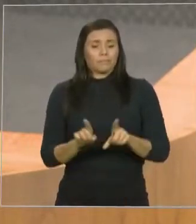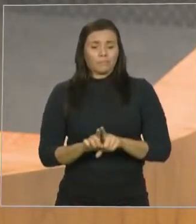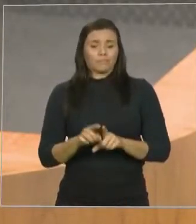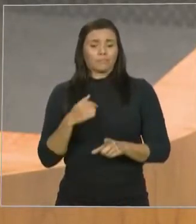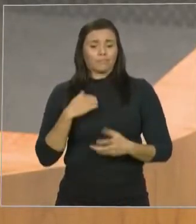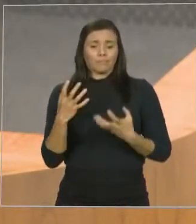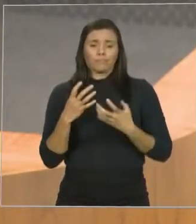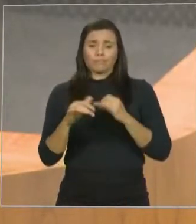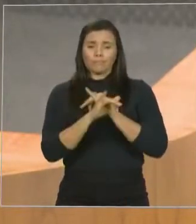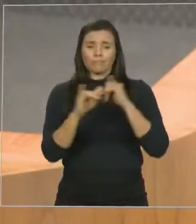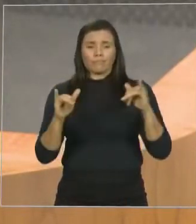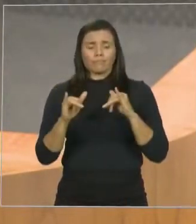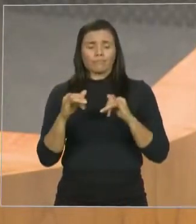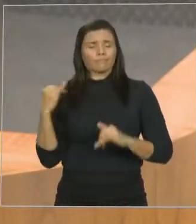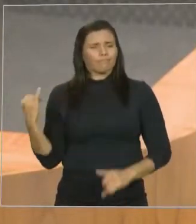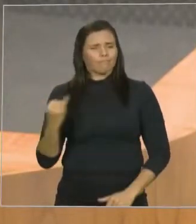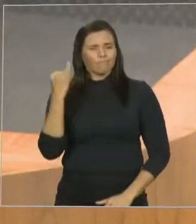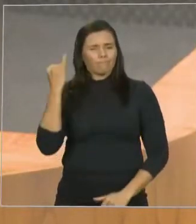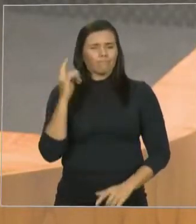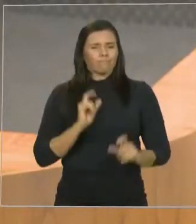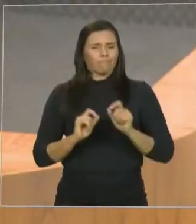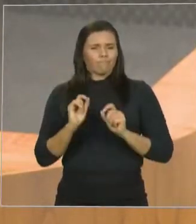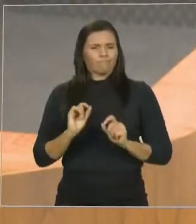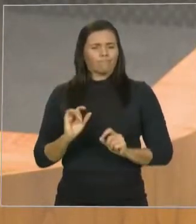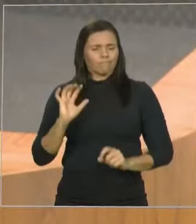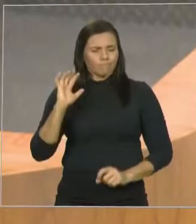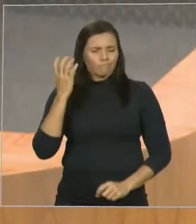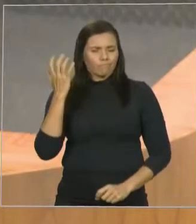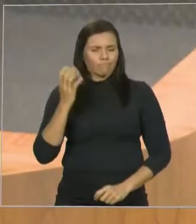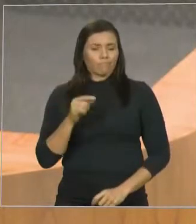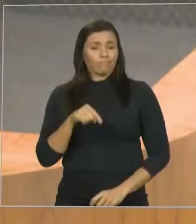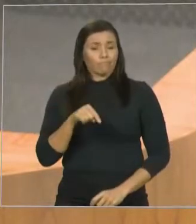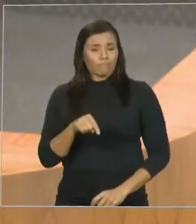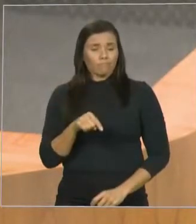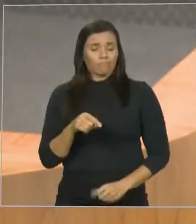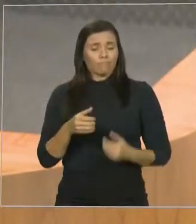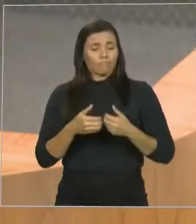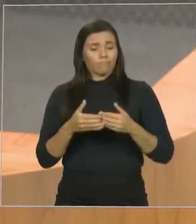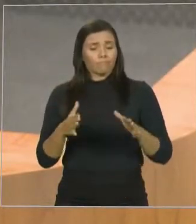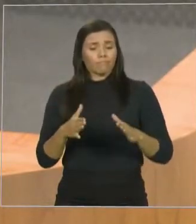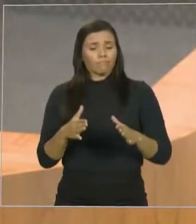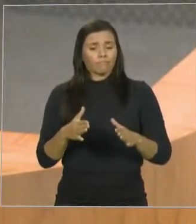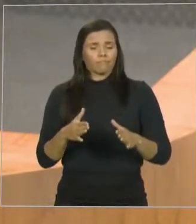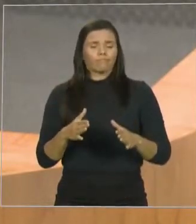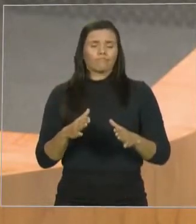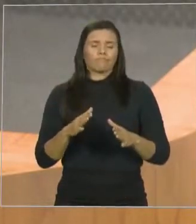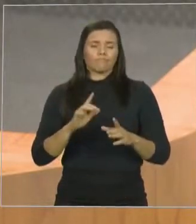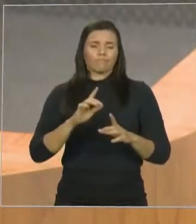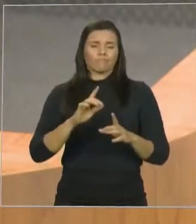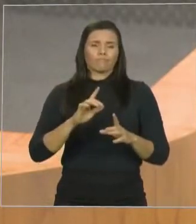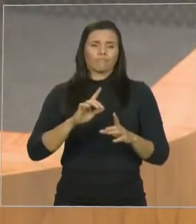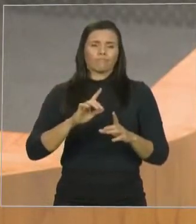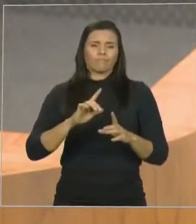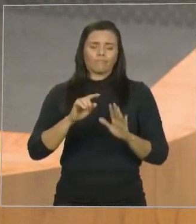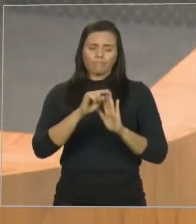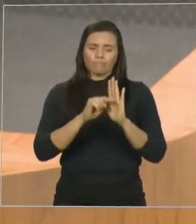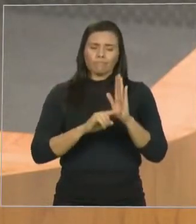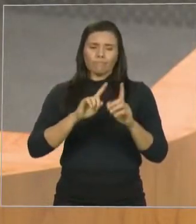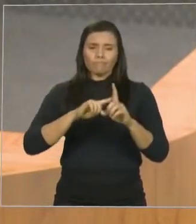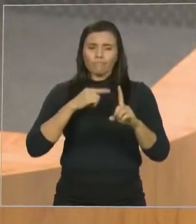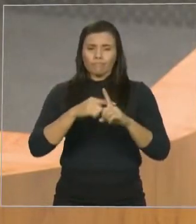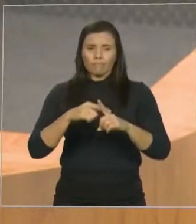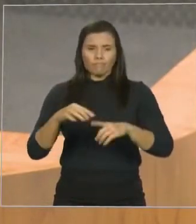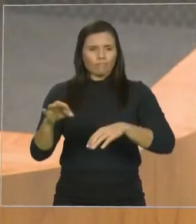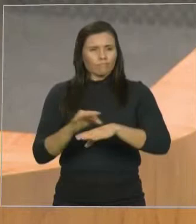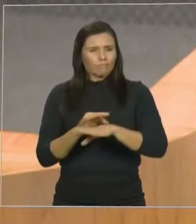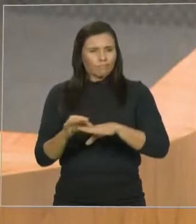importante que foi a inauguração do Mais Asfalto no município de